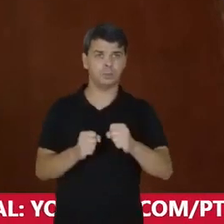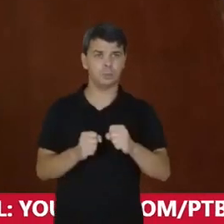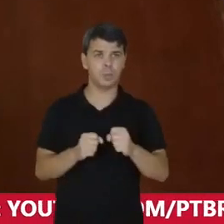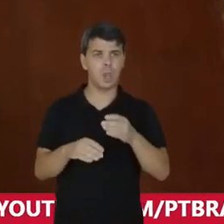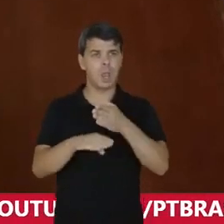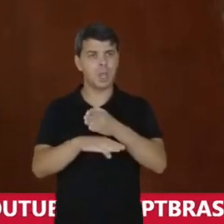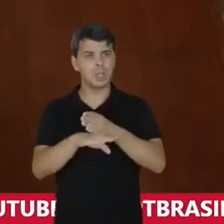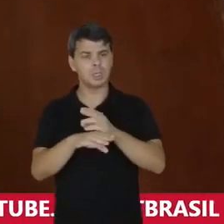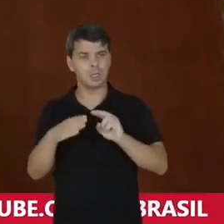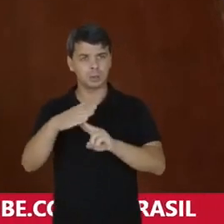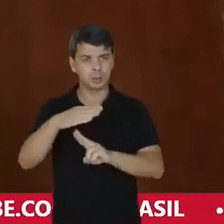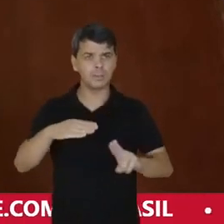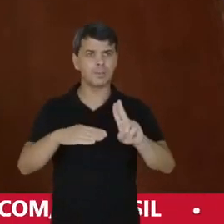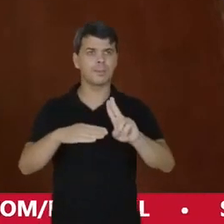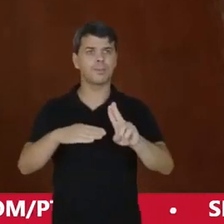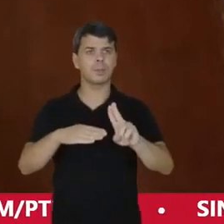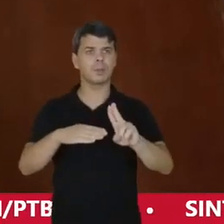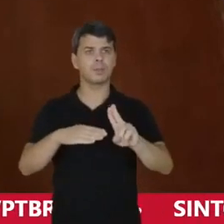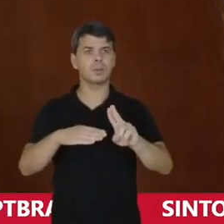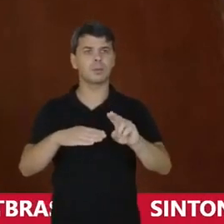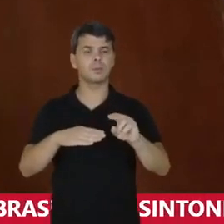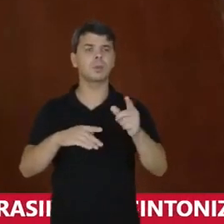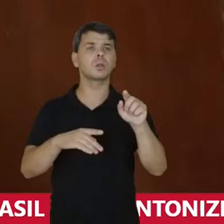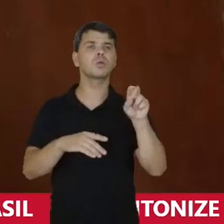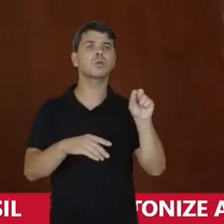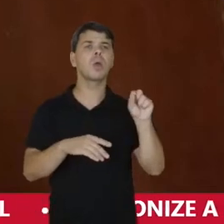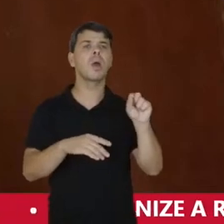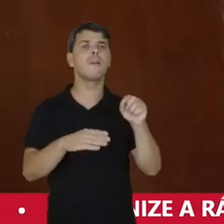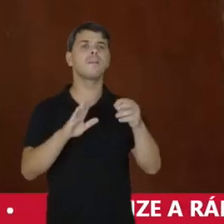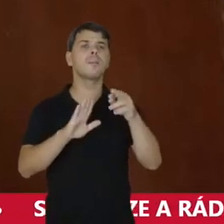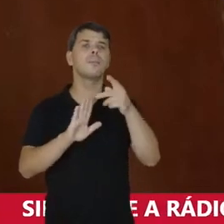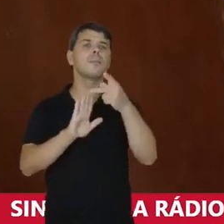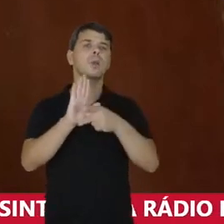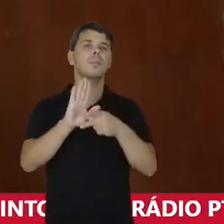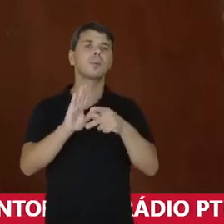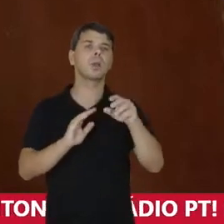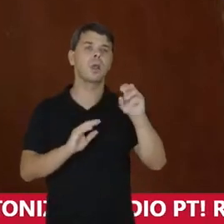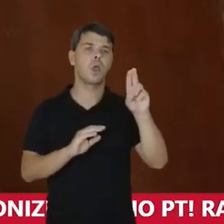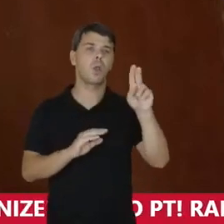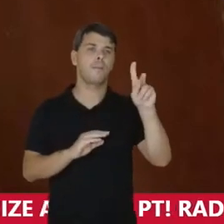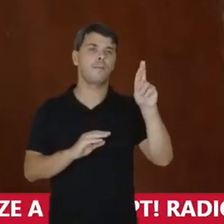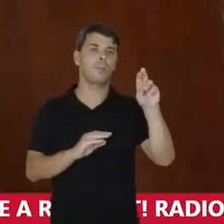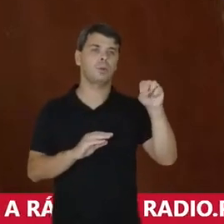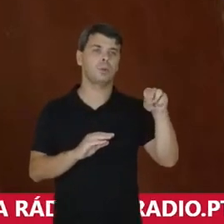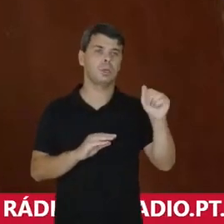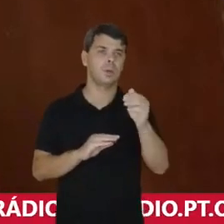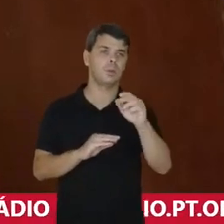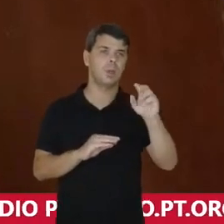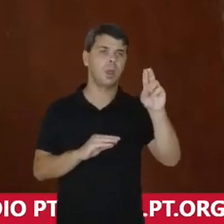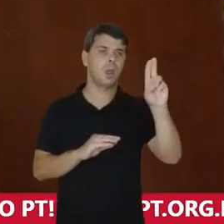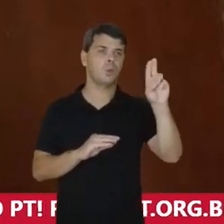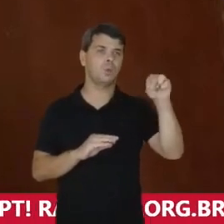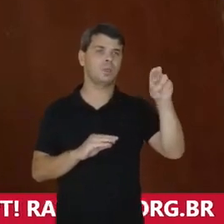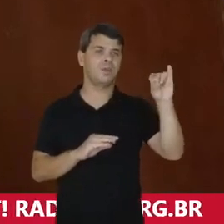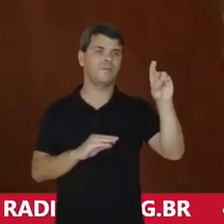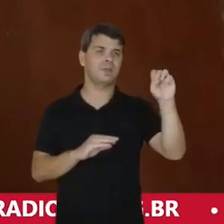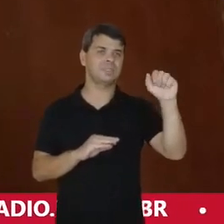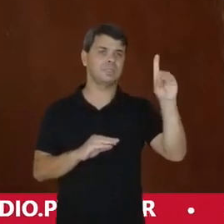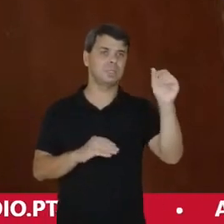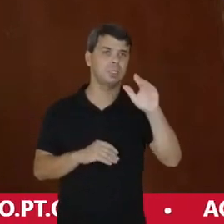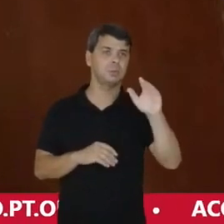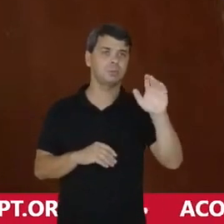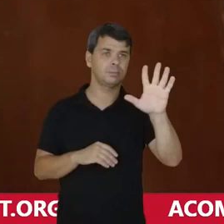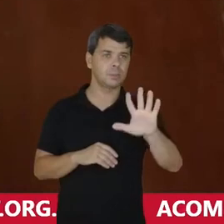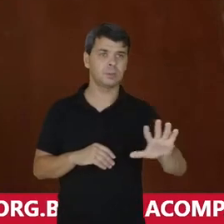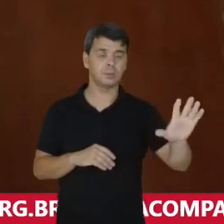universidade No meu caso Se deu pelo programa Universidade para Todos Para a Uni E por ele Também consegui Hoje ser advogada